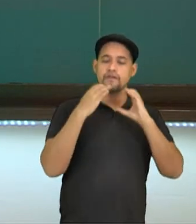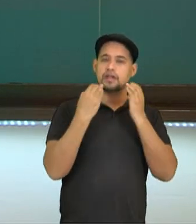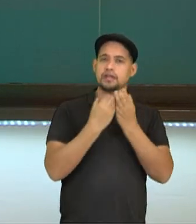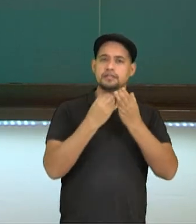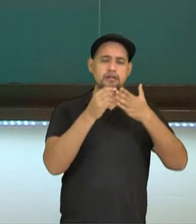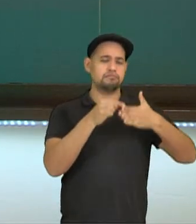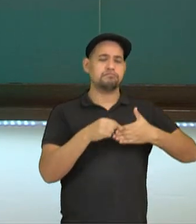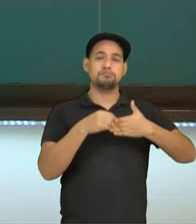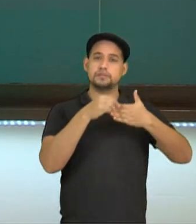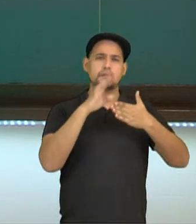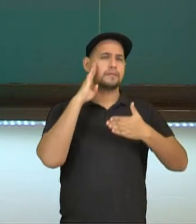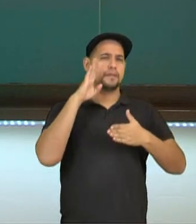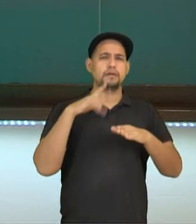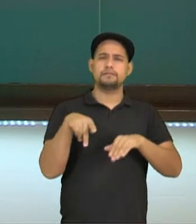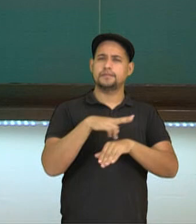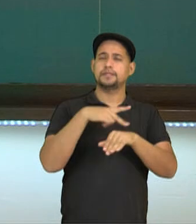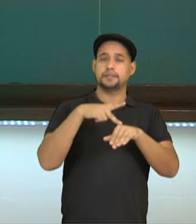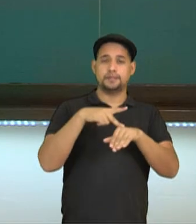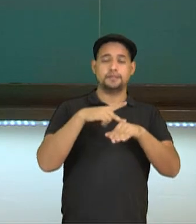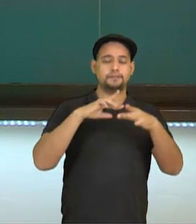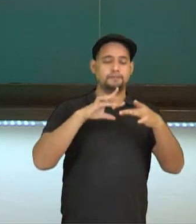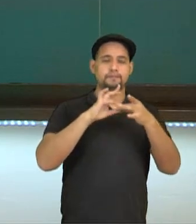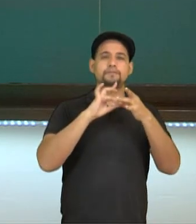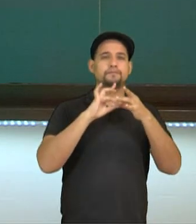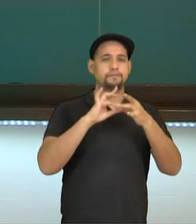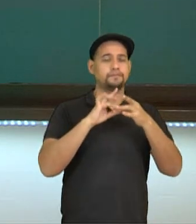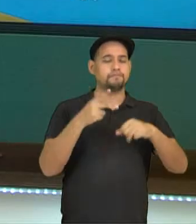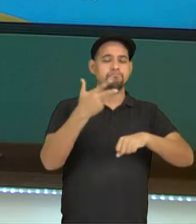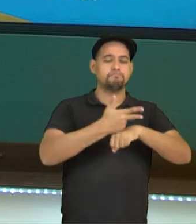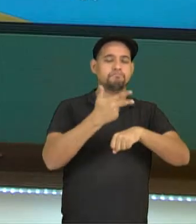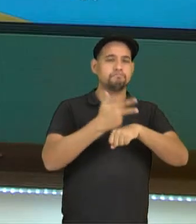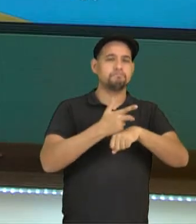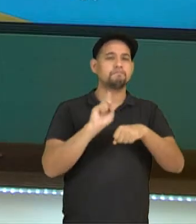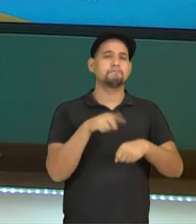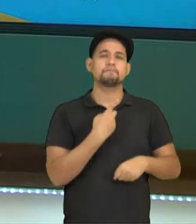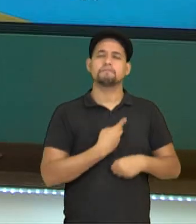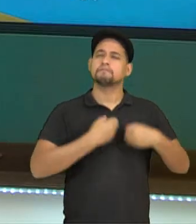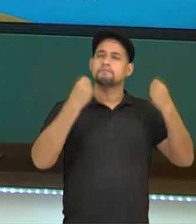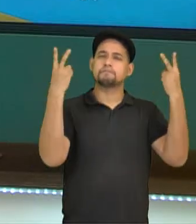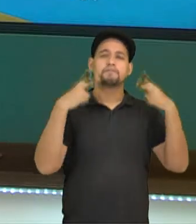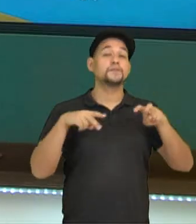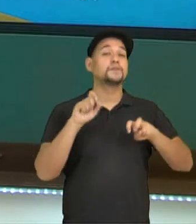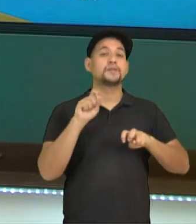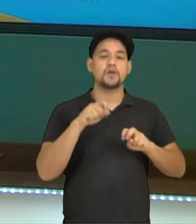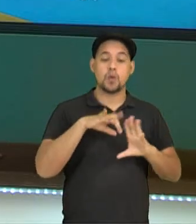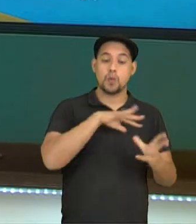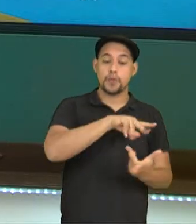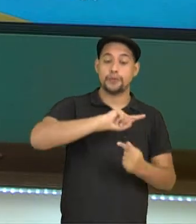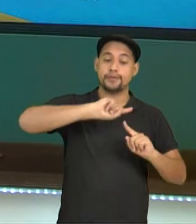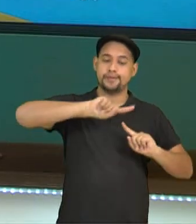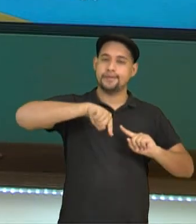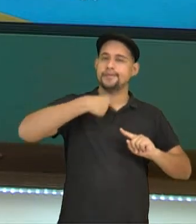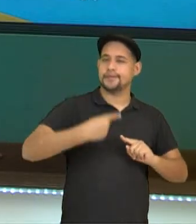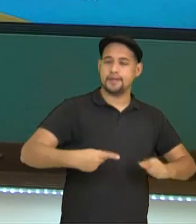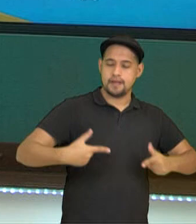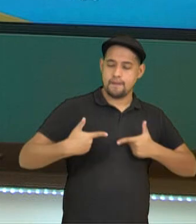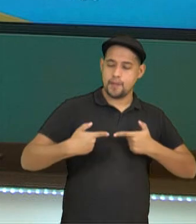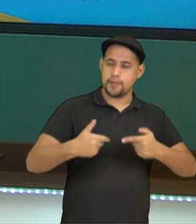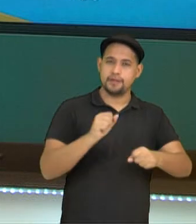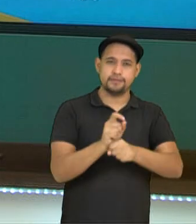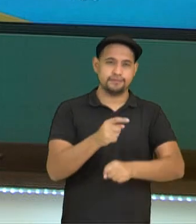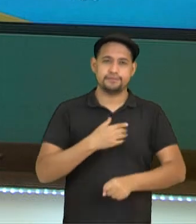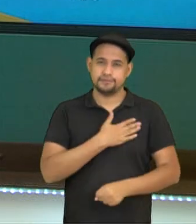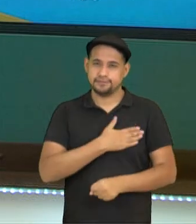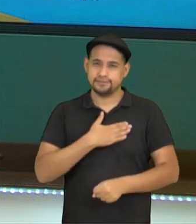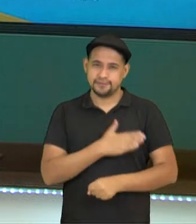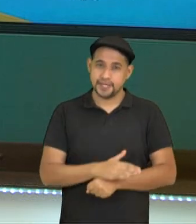pelos principais países aliados. Nesse vídeo, nós falamos sobre o mundo pós-guerra. Espero